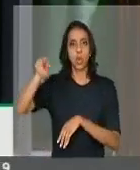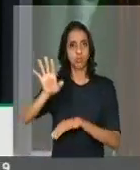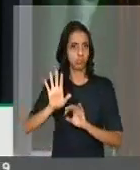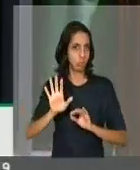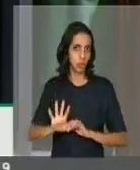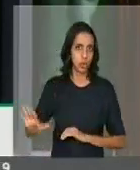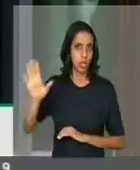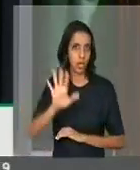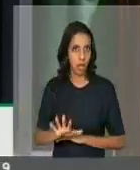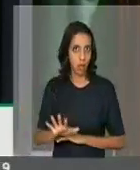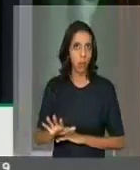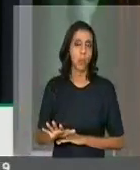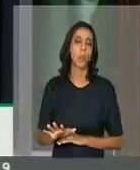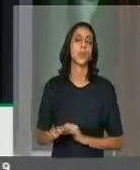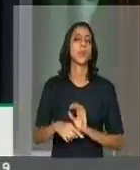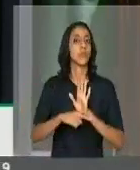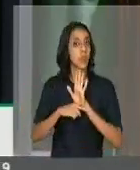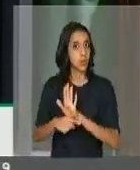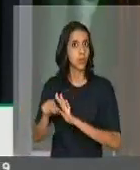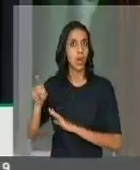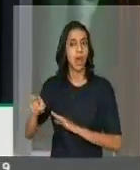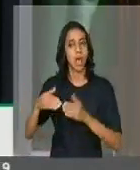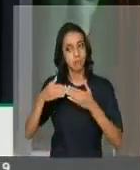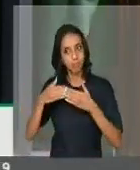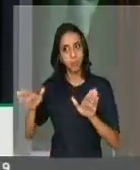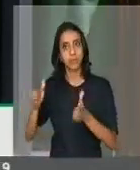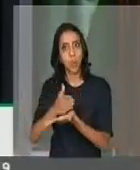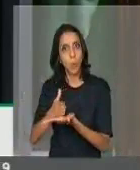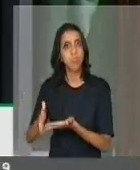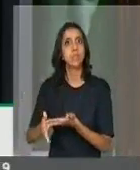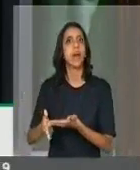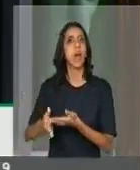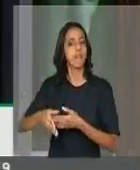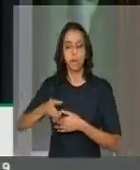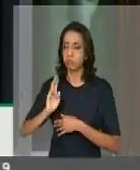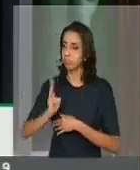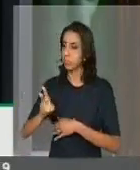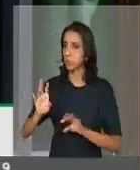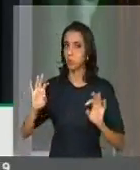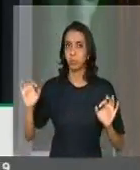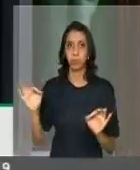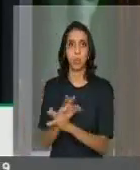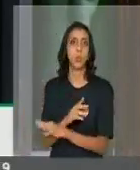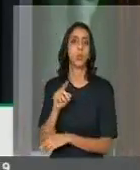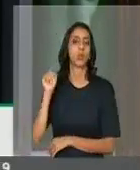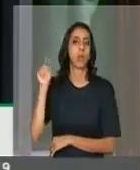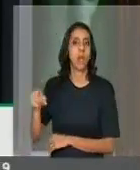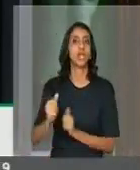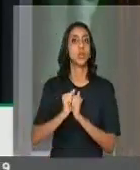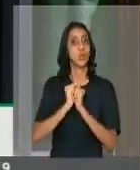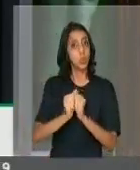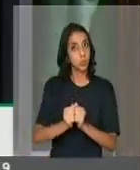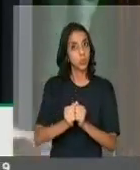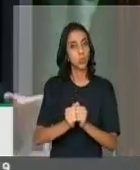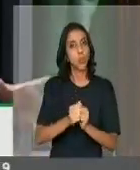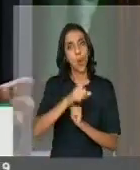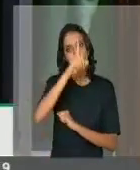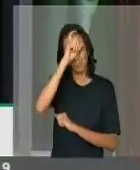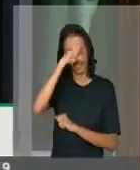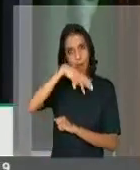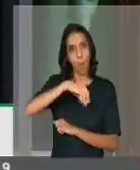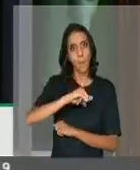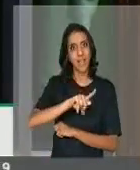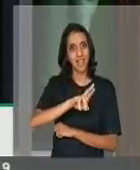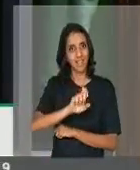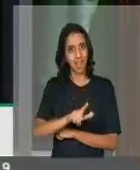forma geral, será inaugurada e entrará em pleno funcionamento para, junto com o Hospital Miguel Arraes, que fica